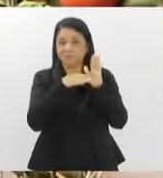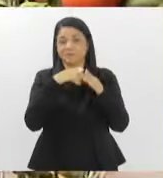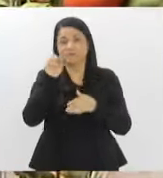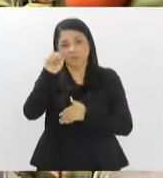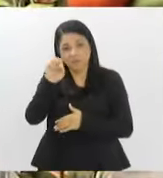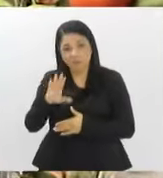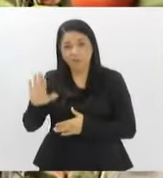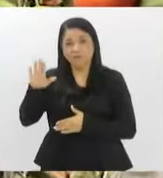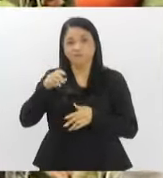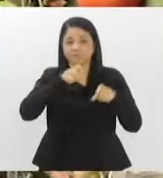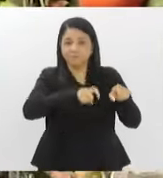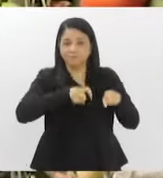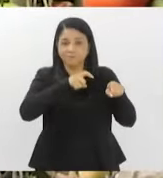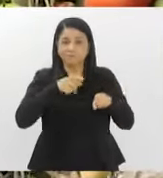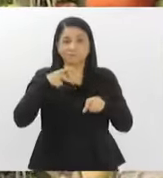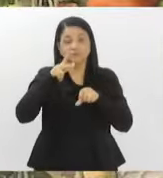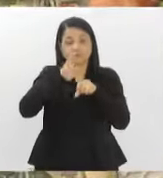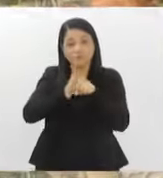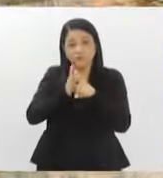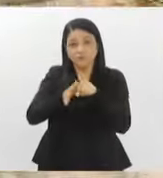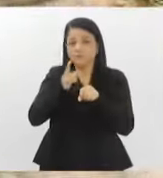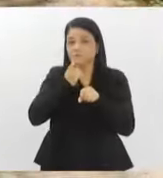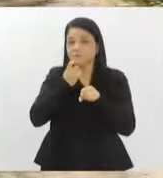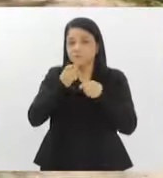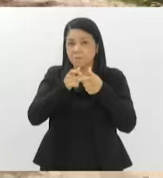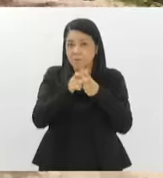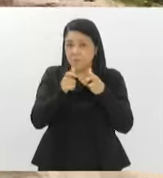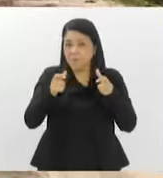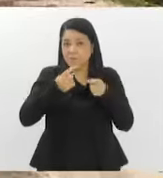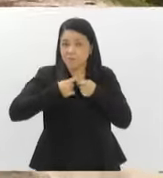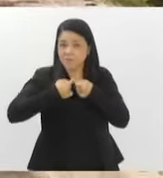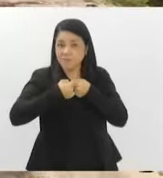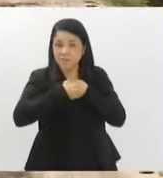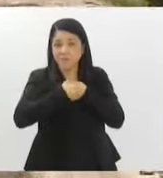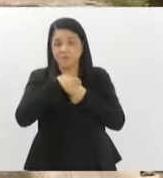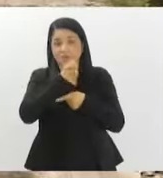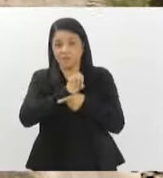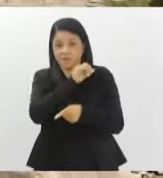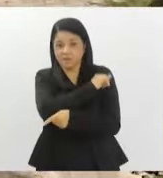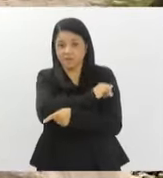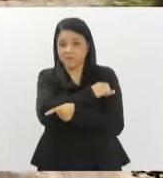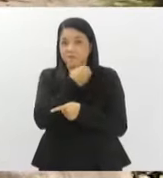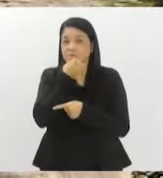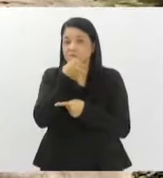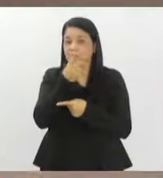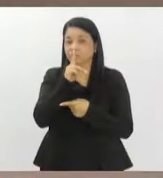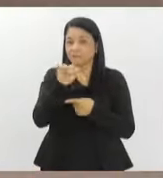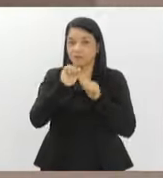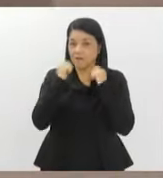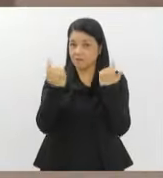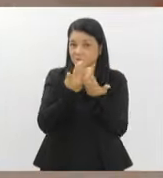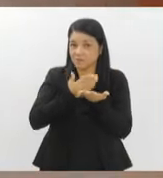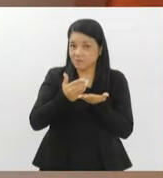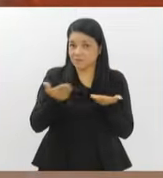Plantação de tomate orgânico vem ganhando espaço no interior do Rio. O Bom Dia Alerj começa agora.